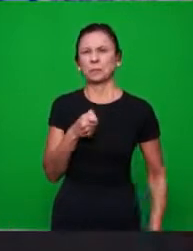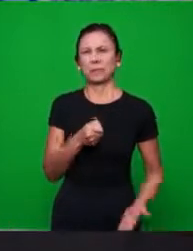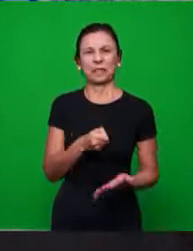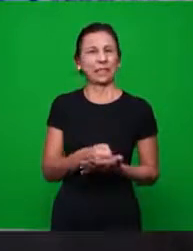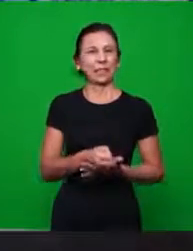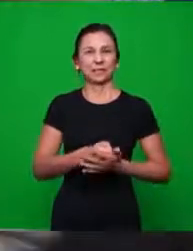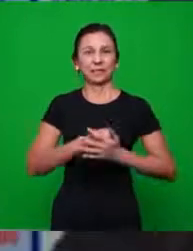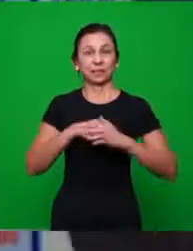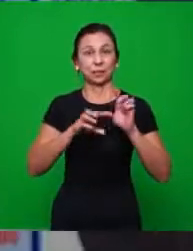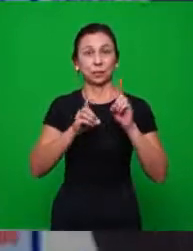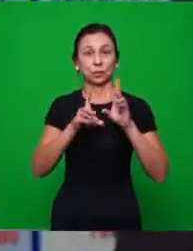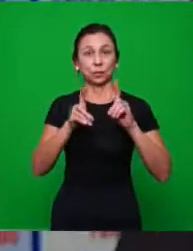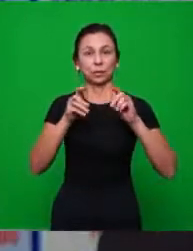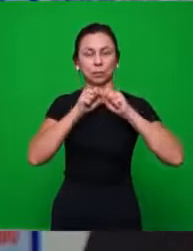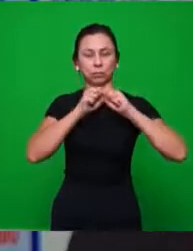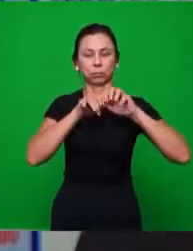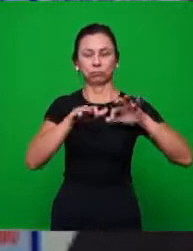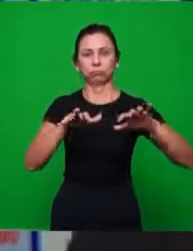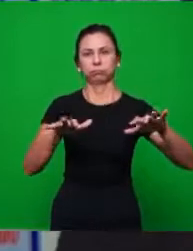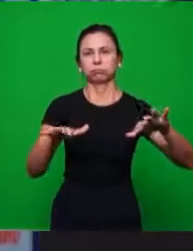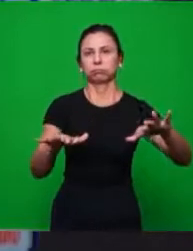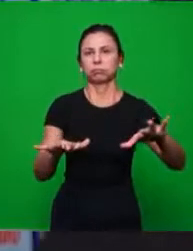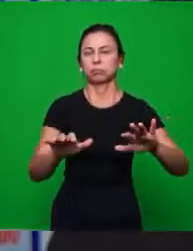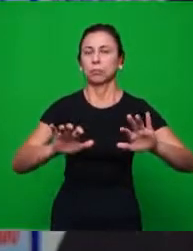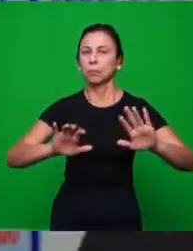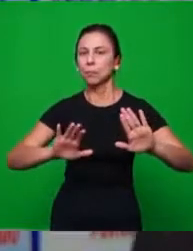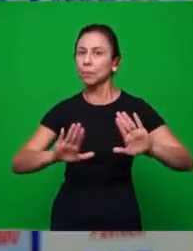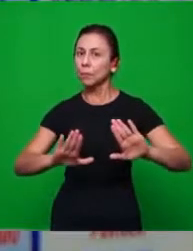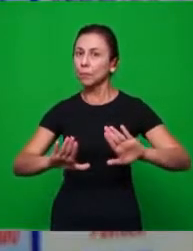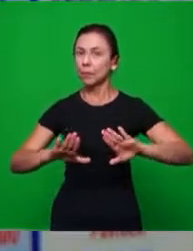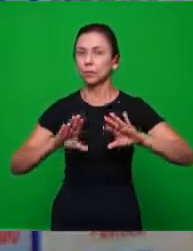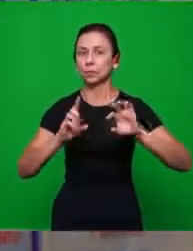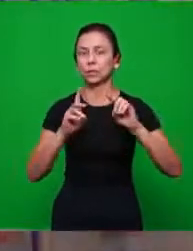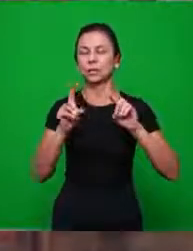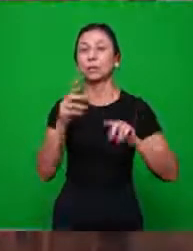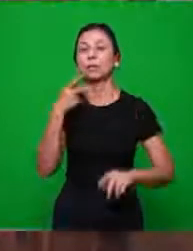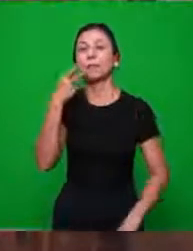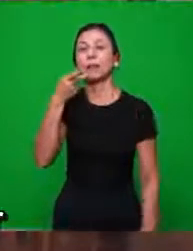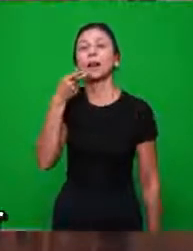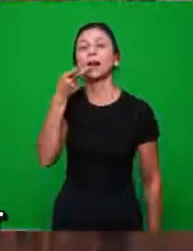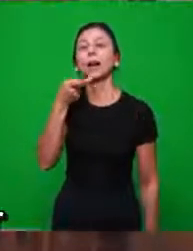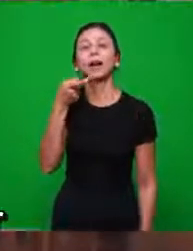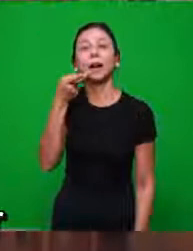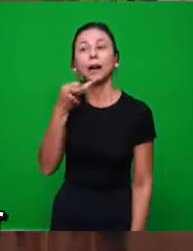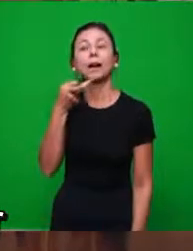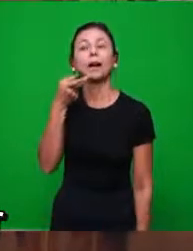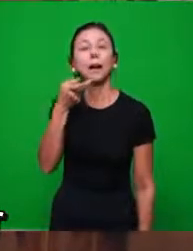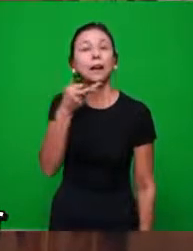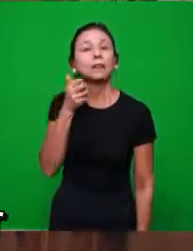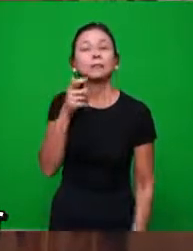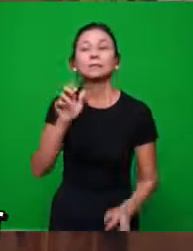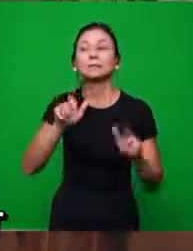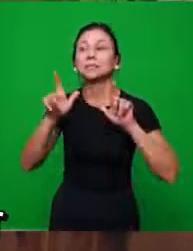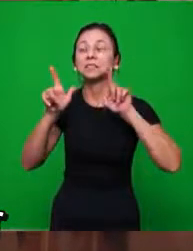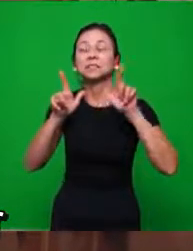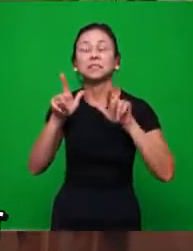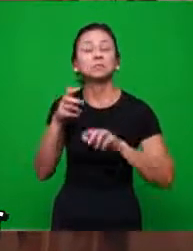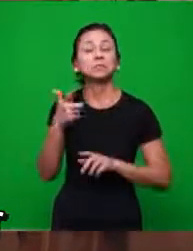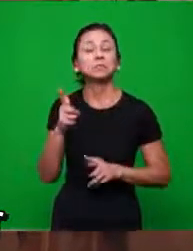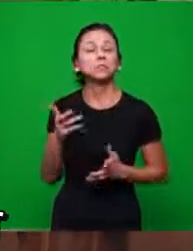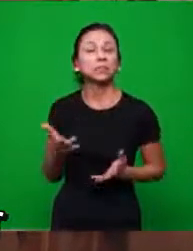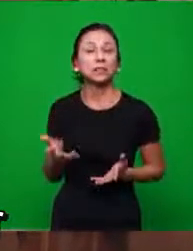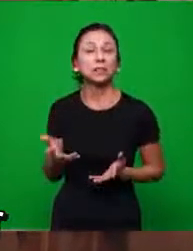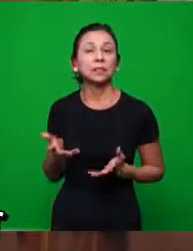doutrina. Como a doutrina era transmitida oralmente, existiam, na verdade,